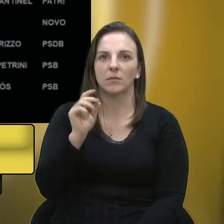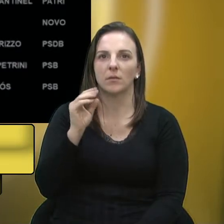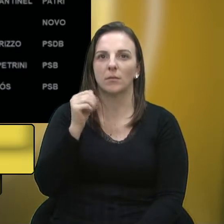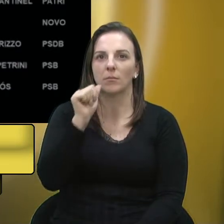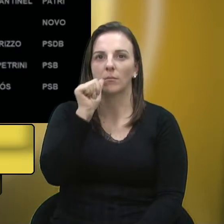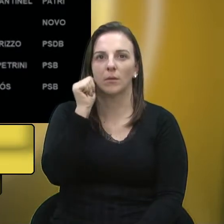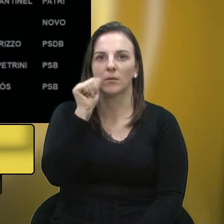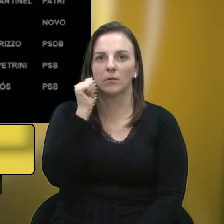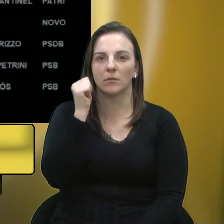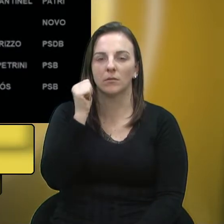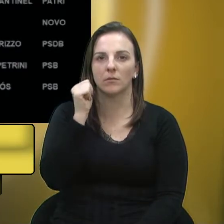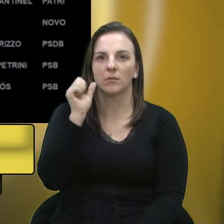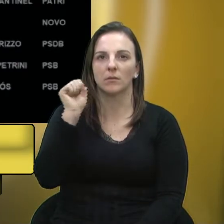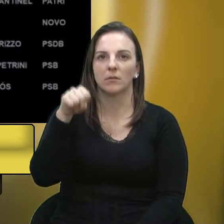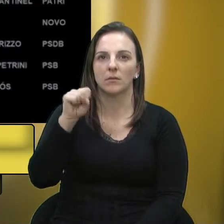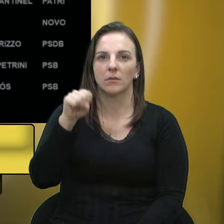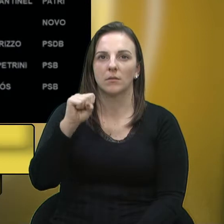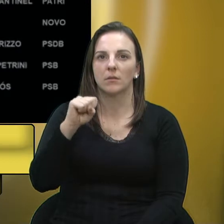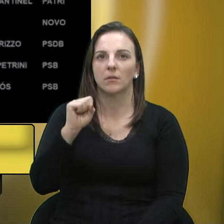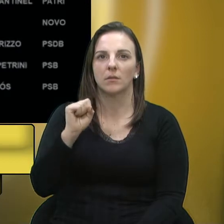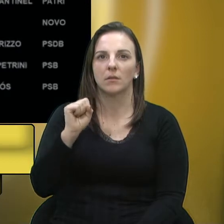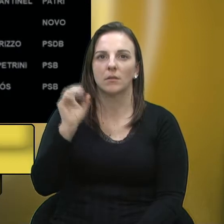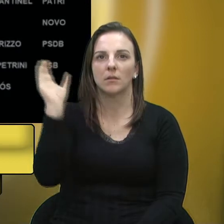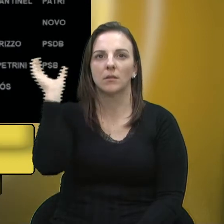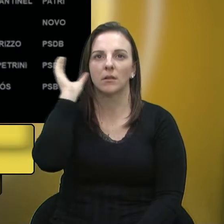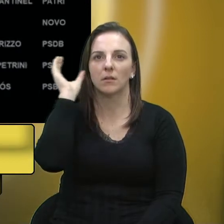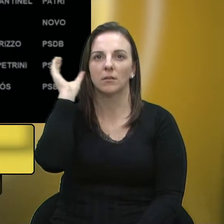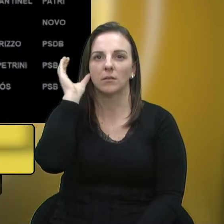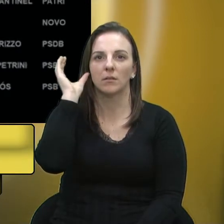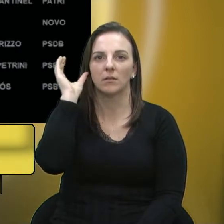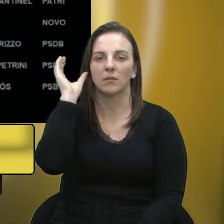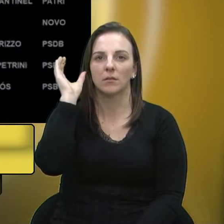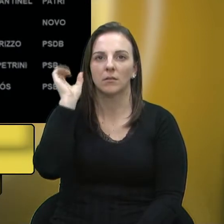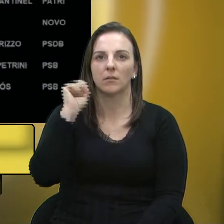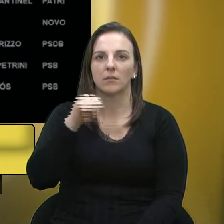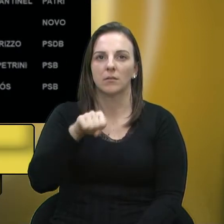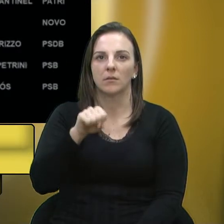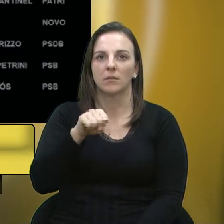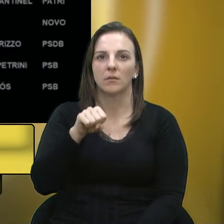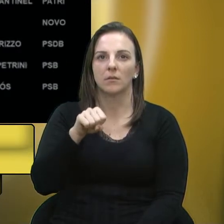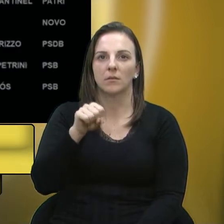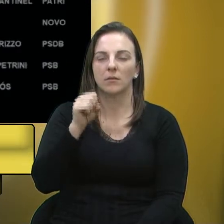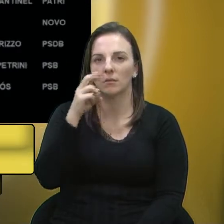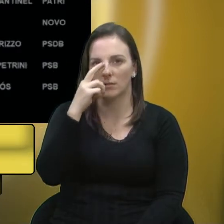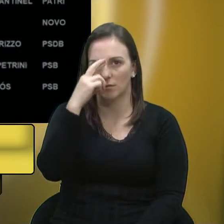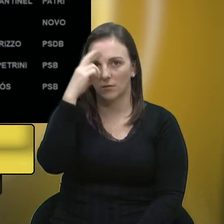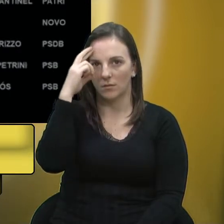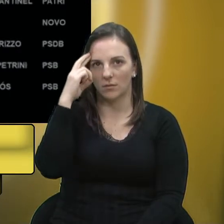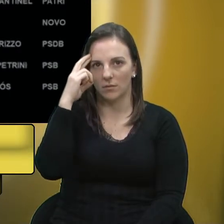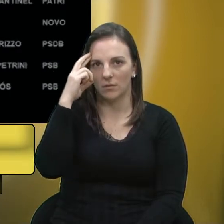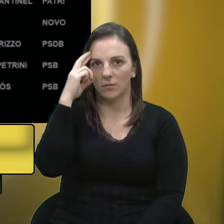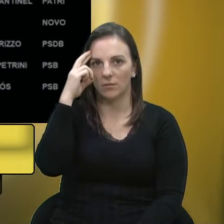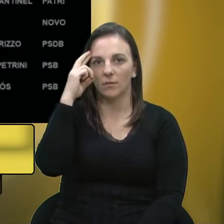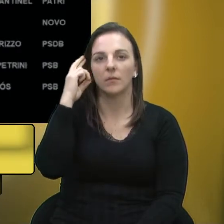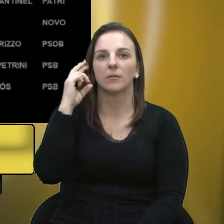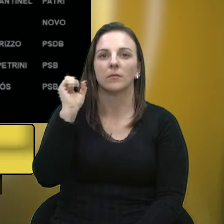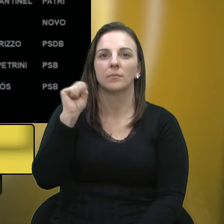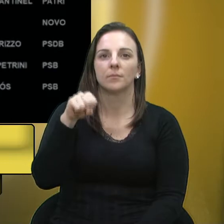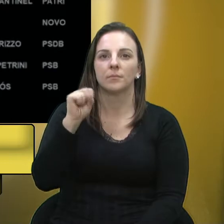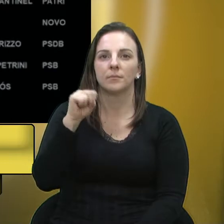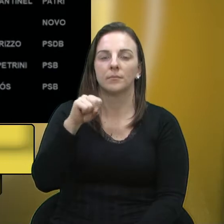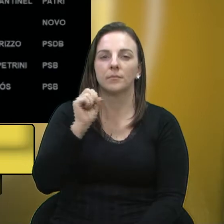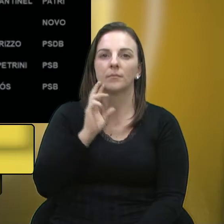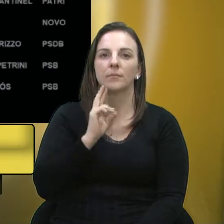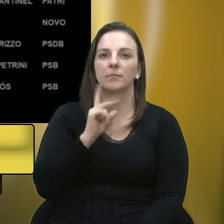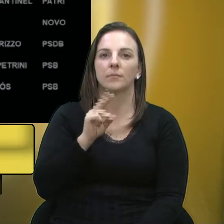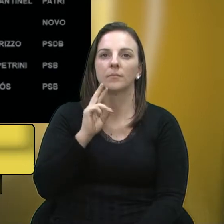Marcão. Sim. Sim, vereador Cadore. Voto sim. Vereador Rafael Bueno. Voto sim, presidente.